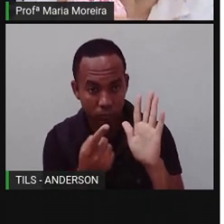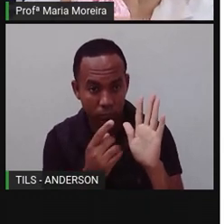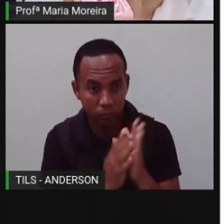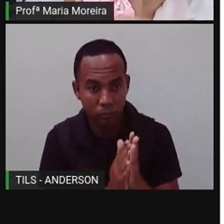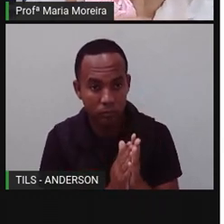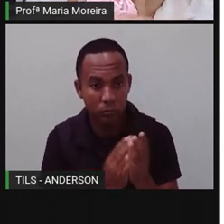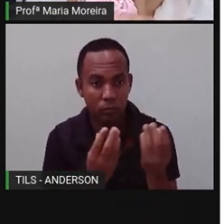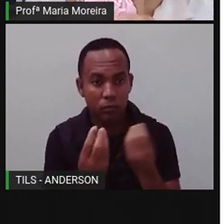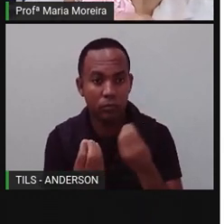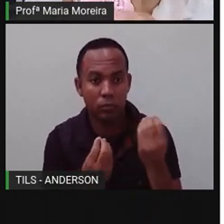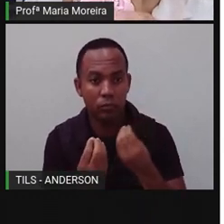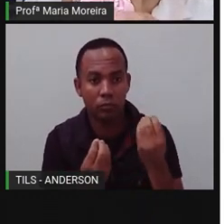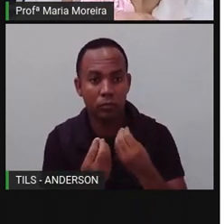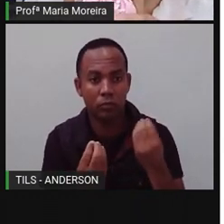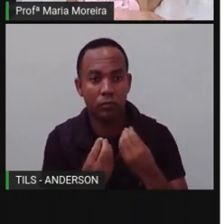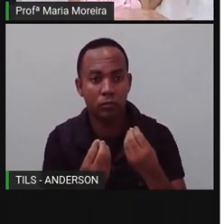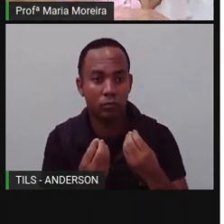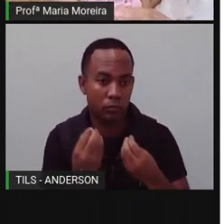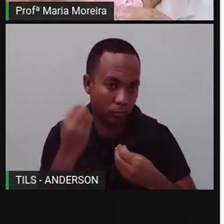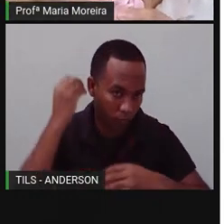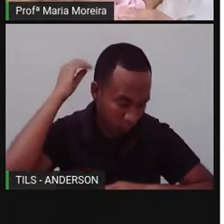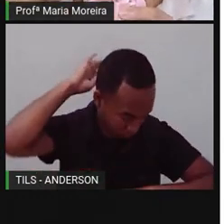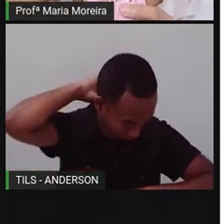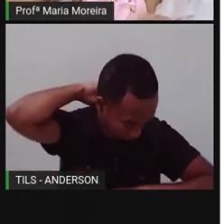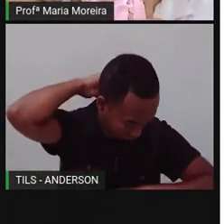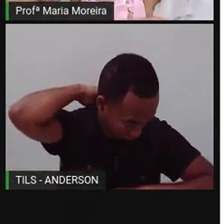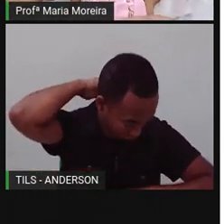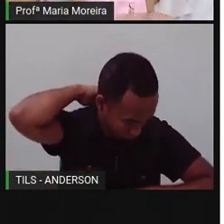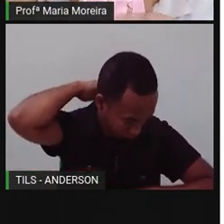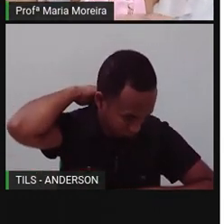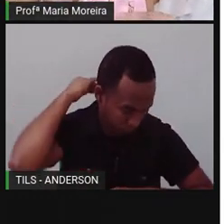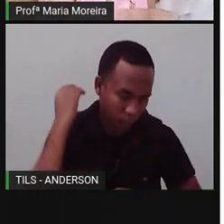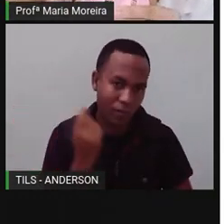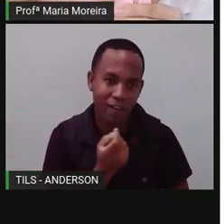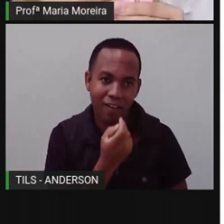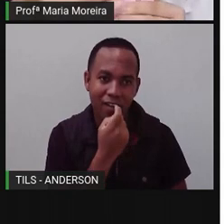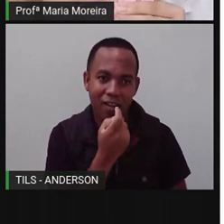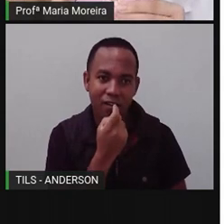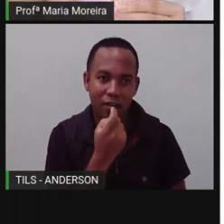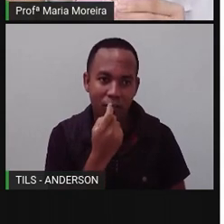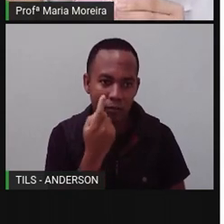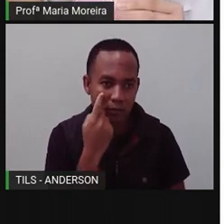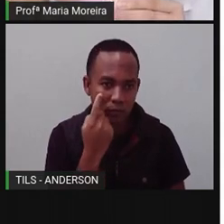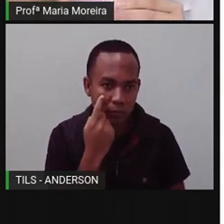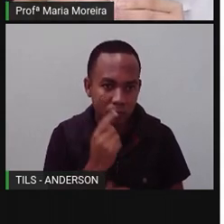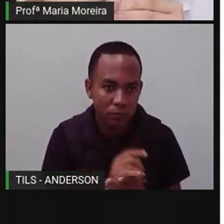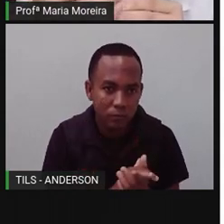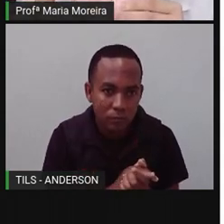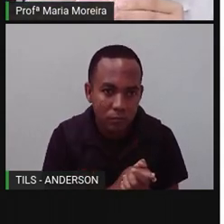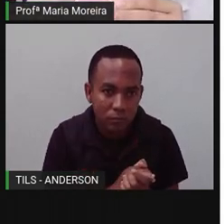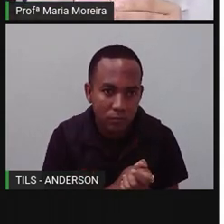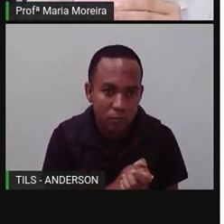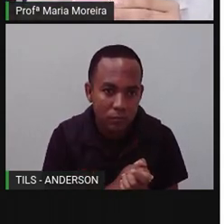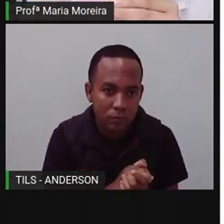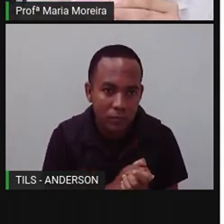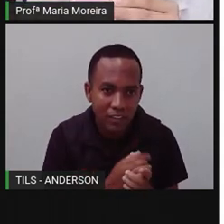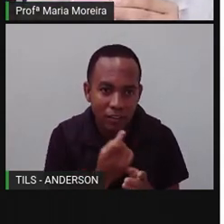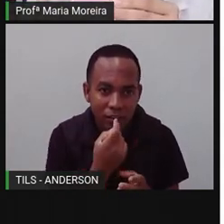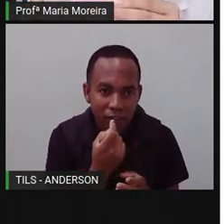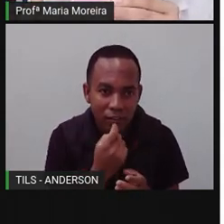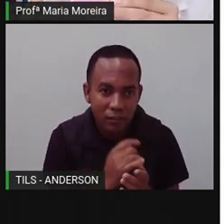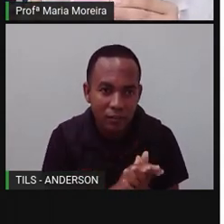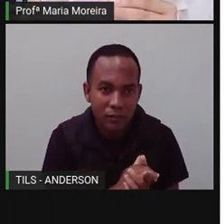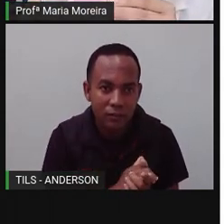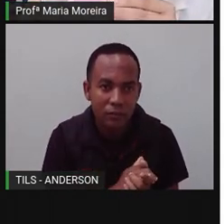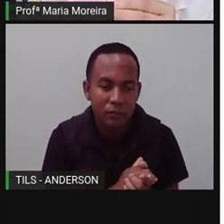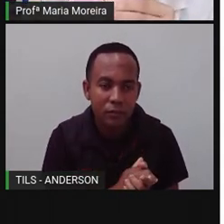É como se a nossa coluna vertebral, ela estivesse aonde? Como se não. Ela está aqui, ó, gente, ó, nessa parte aqui. Então, ela dá